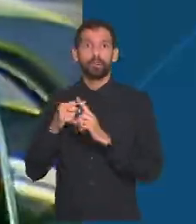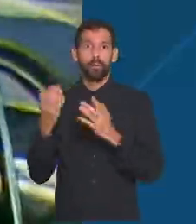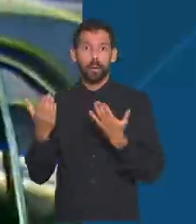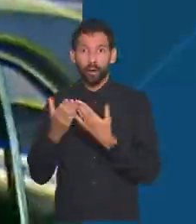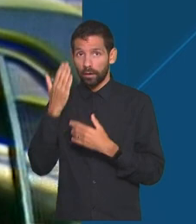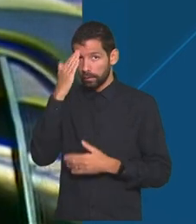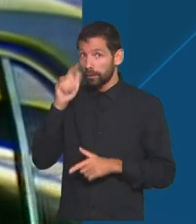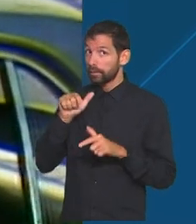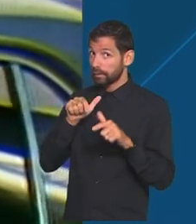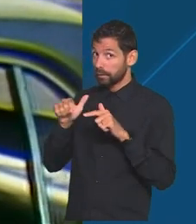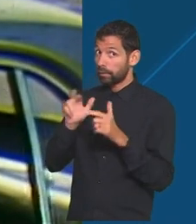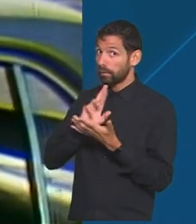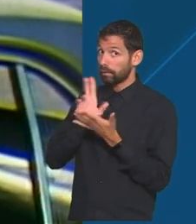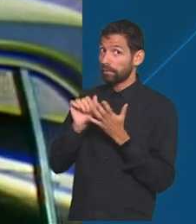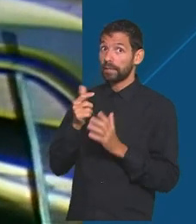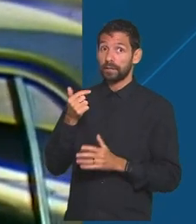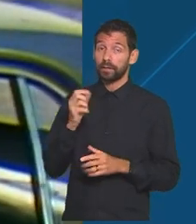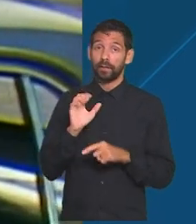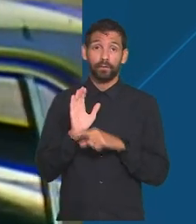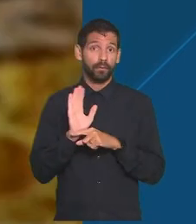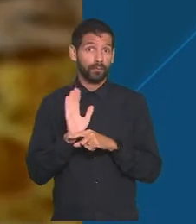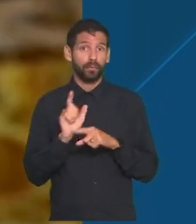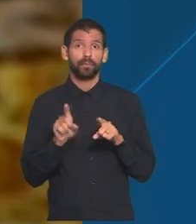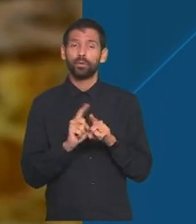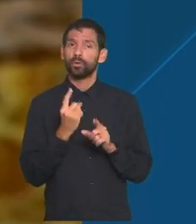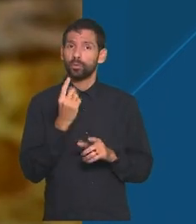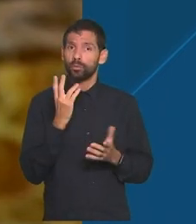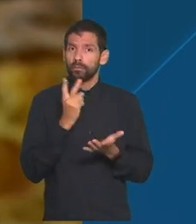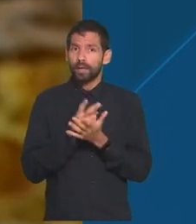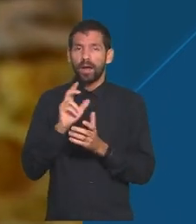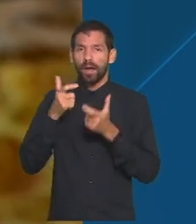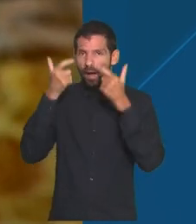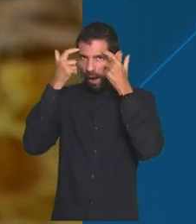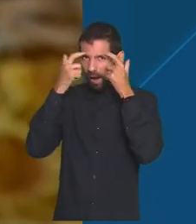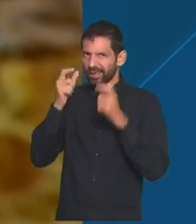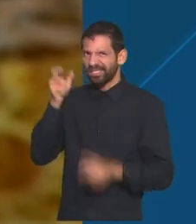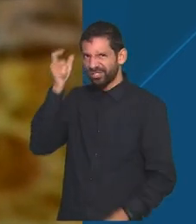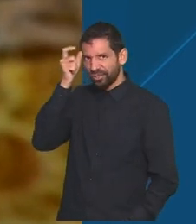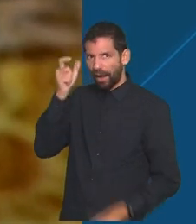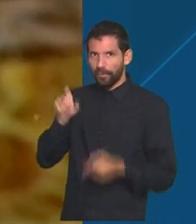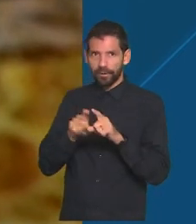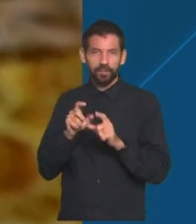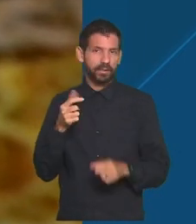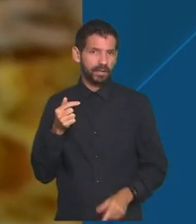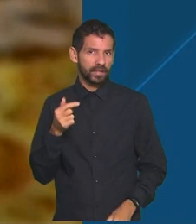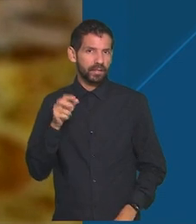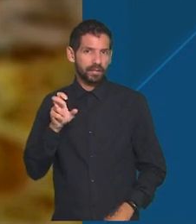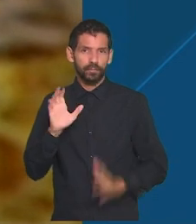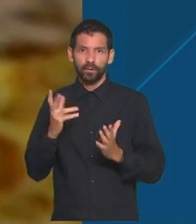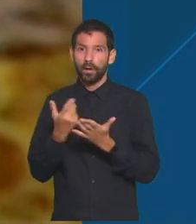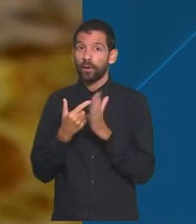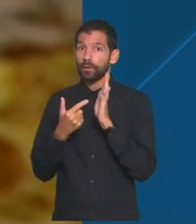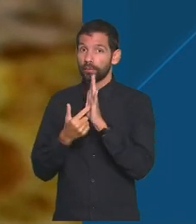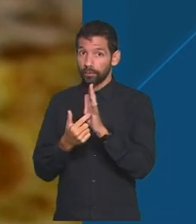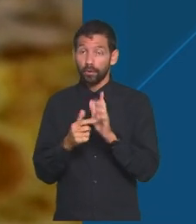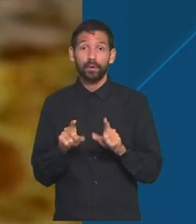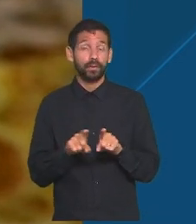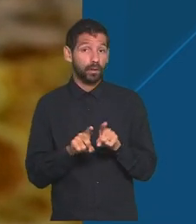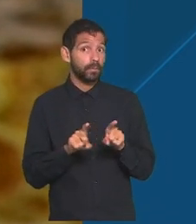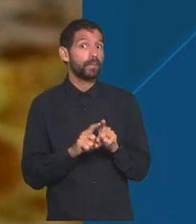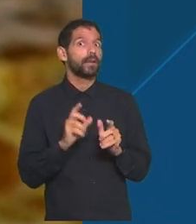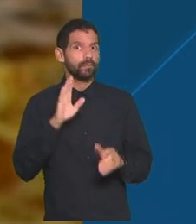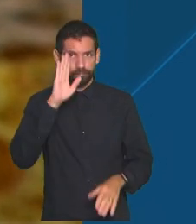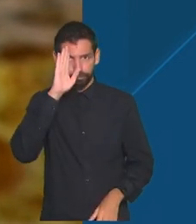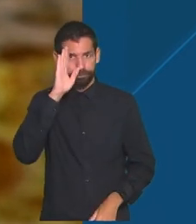cinema, trabalhou em mais de 70 filmes. Em um deles, o filme Rainha Diaba, de 75, interpretou o personagem